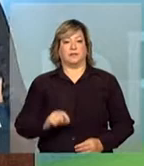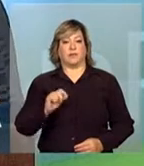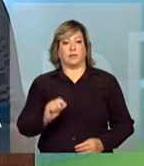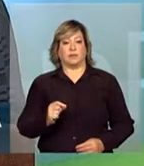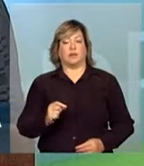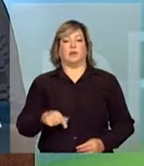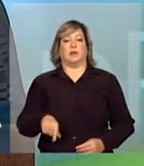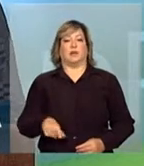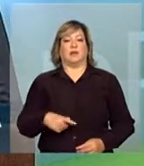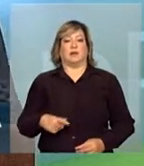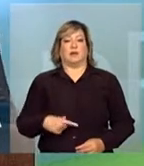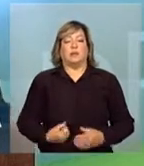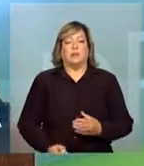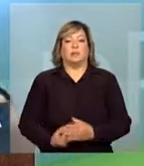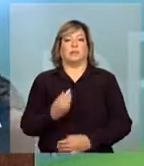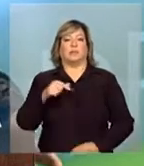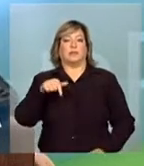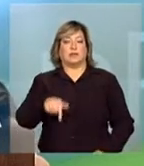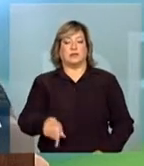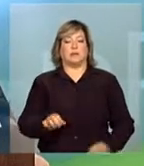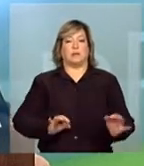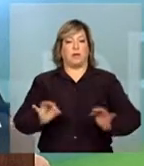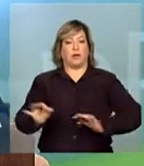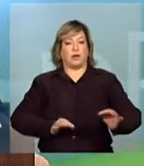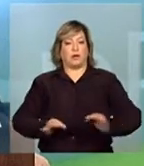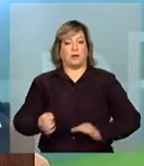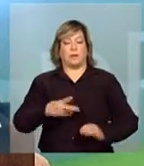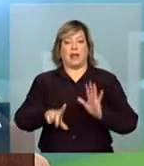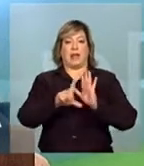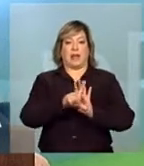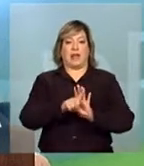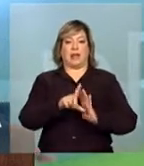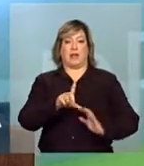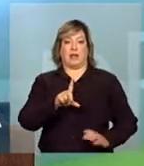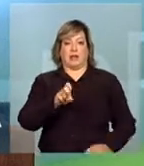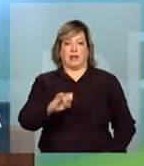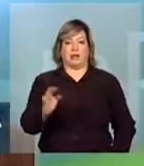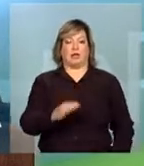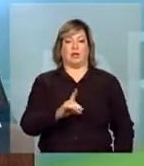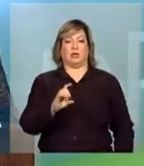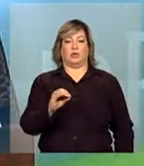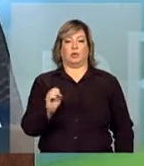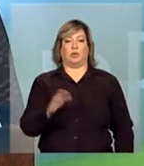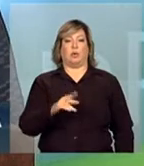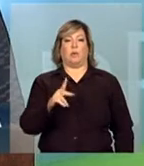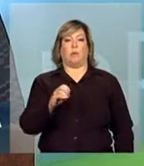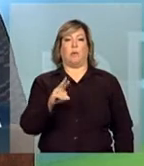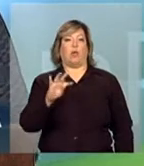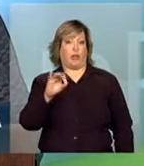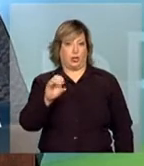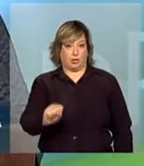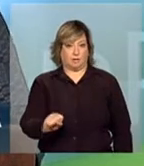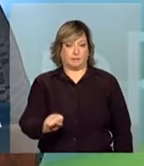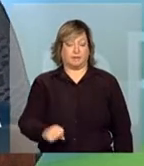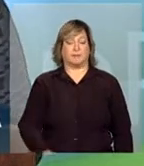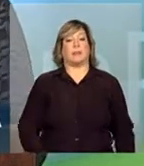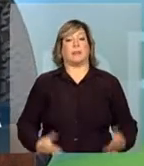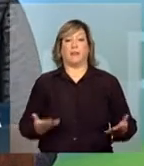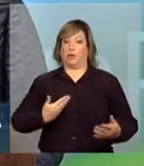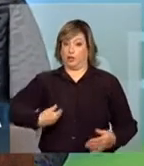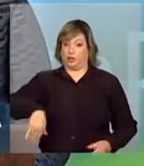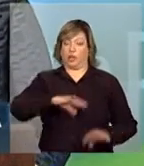emergiu esse projeto que é a Lei dos Portos. Nós todos temos o